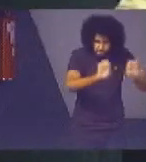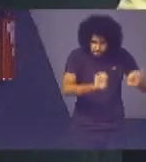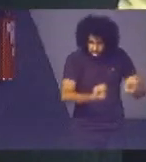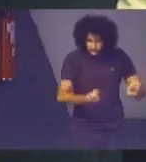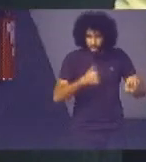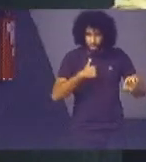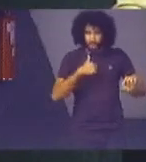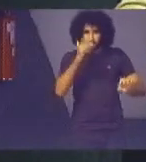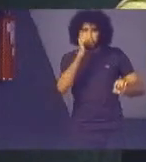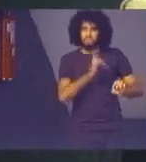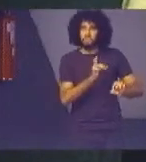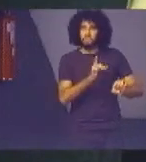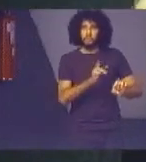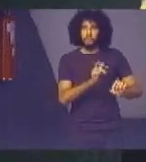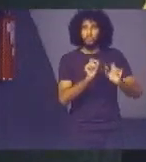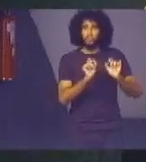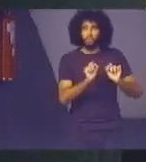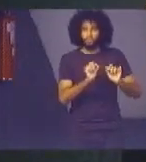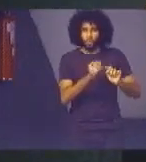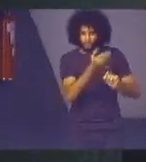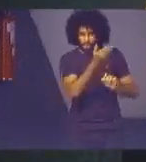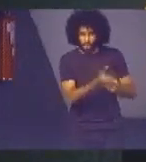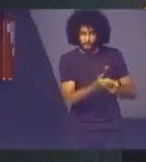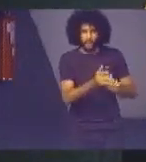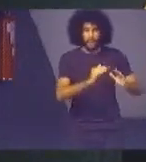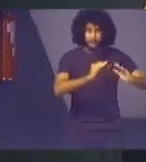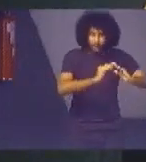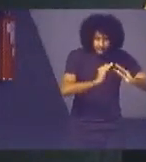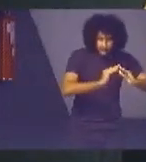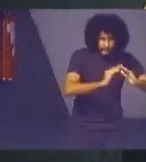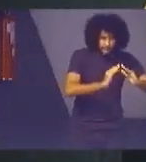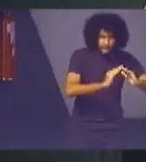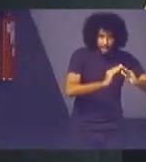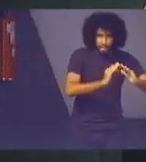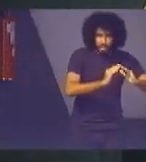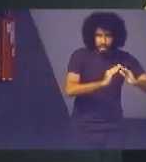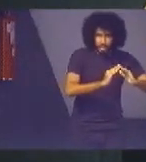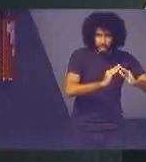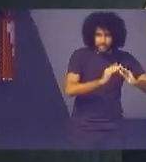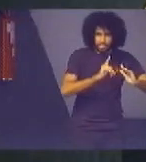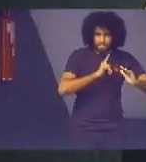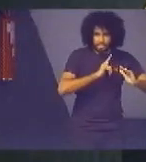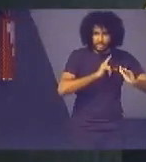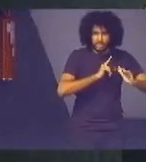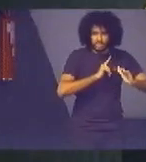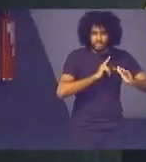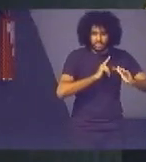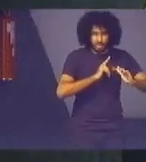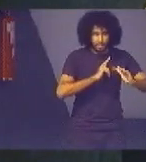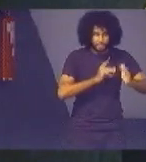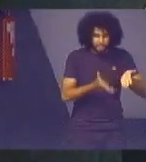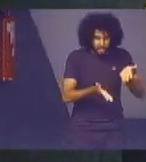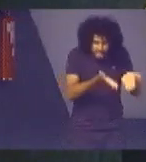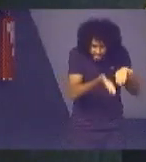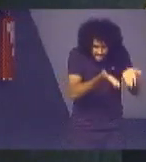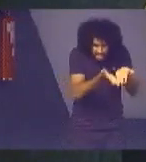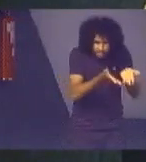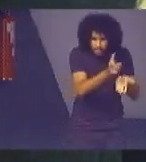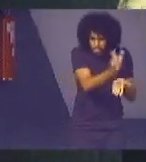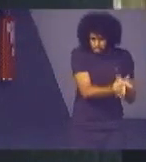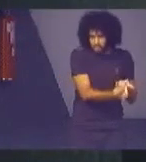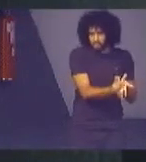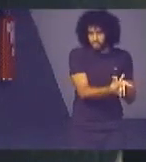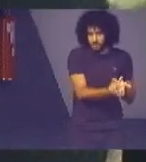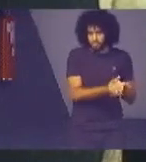consegui não só lares residências terapêuticas para que acomodassem aquelas pessoas